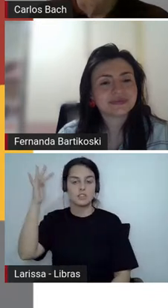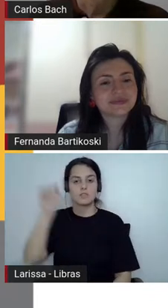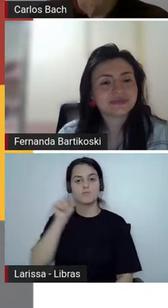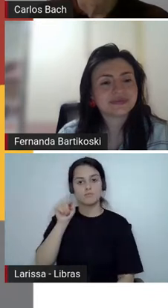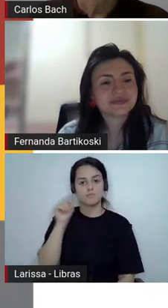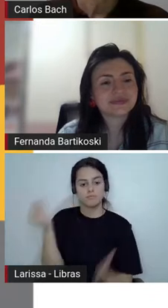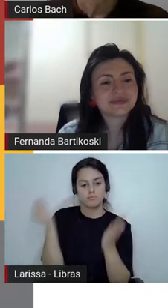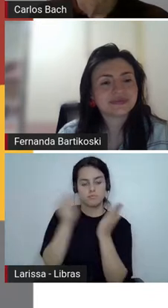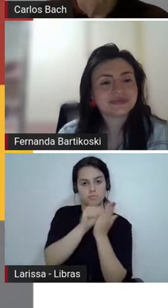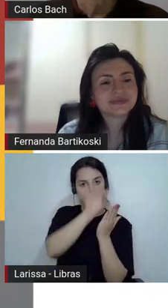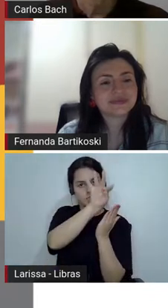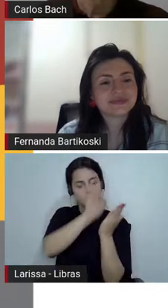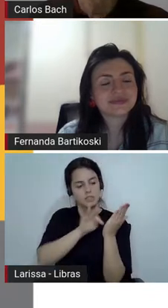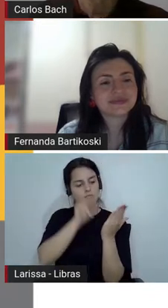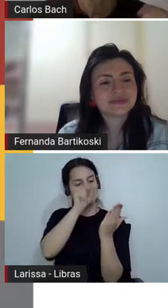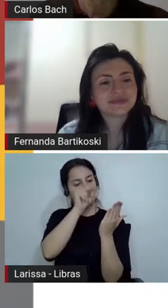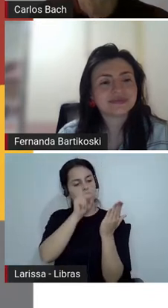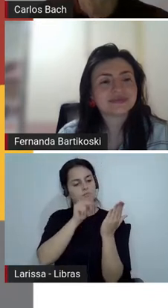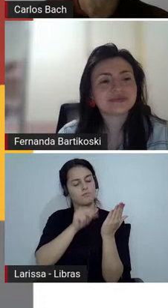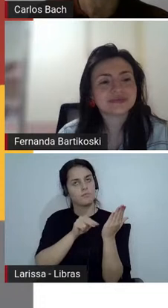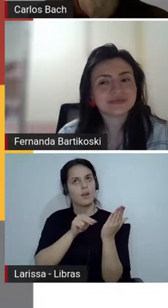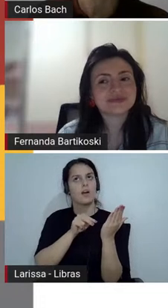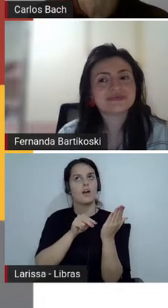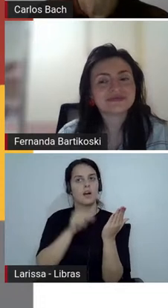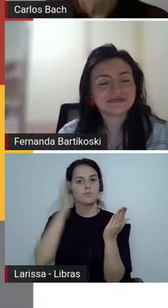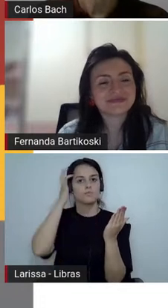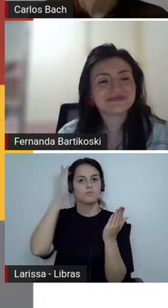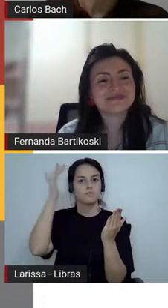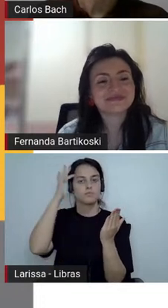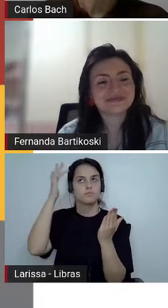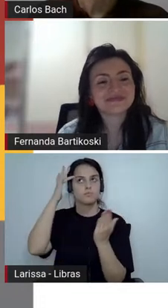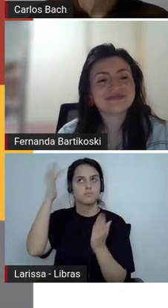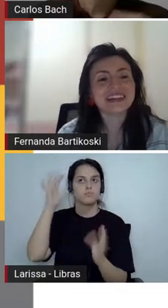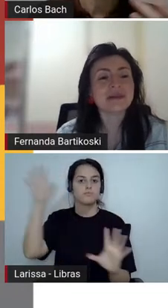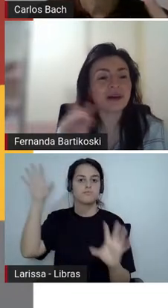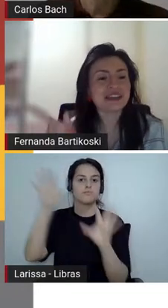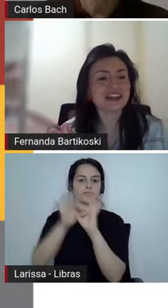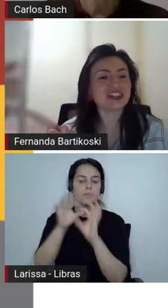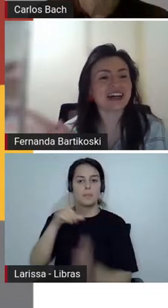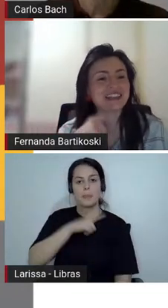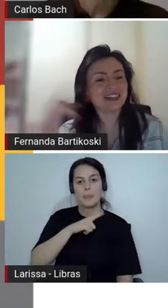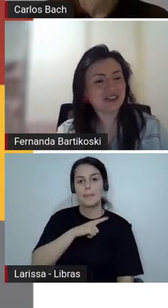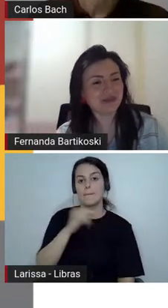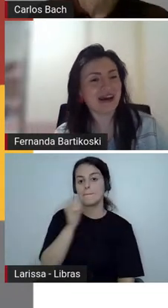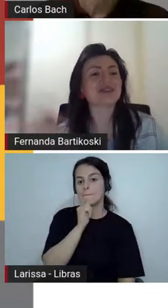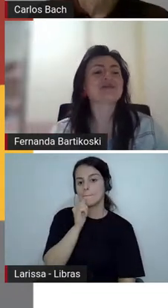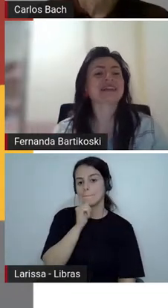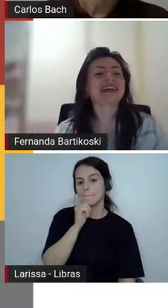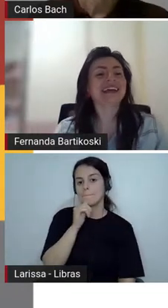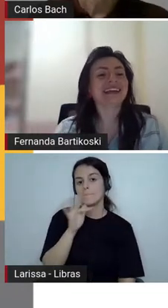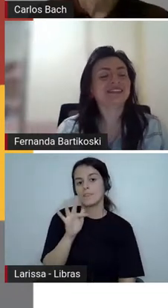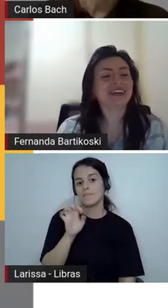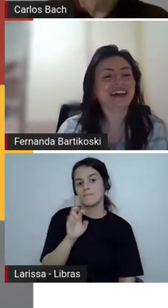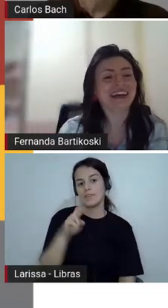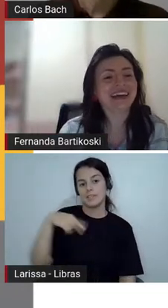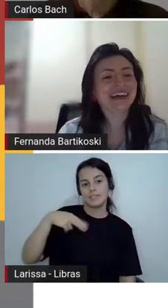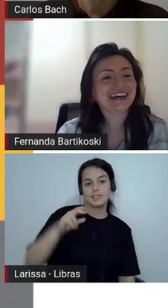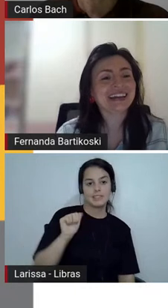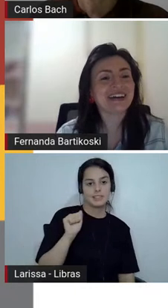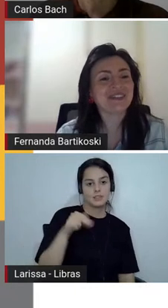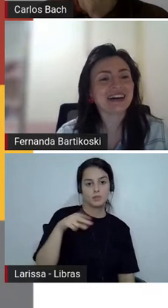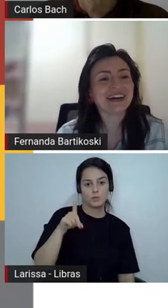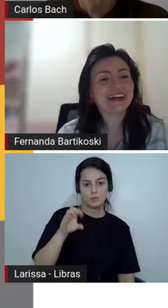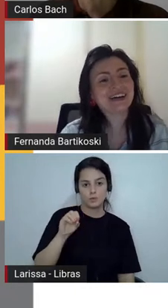que nos fazem refletir muito, hoje a gente vai ver uma dele, a Clarice Lispector. Depois tem indicação de mais uma dele que também